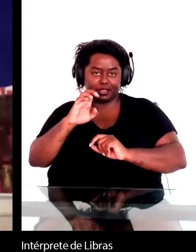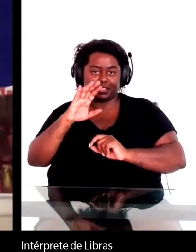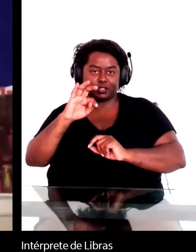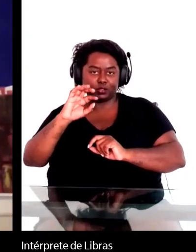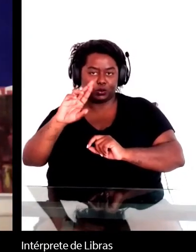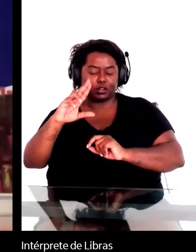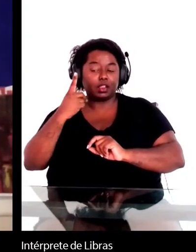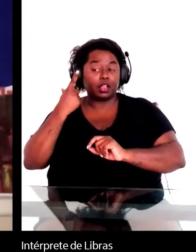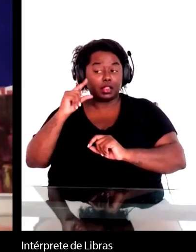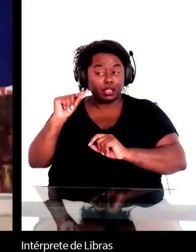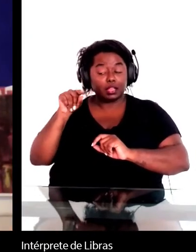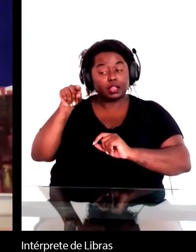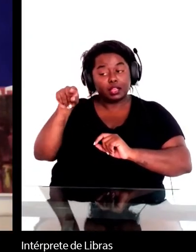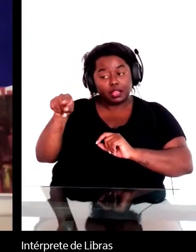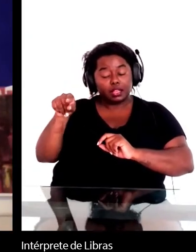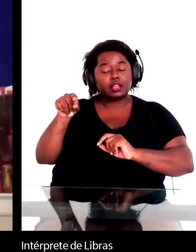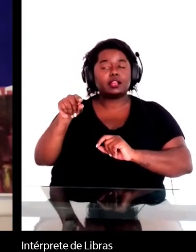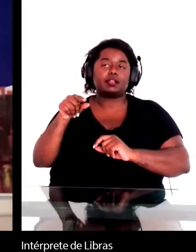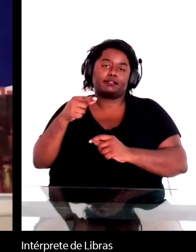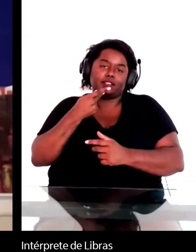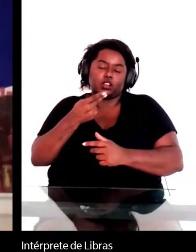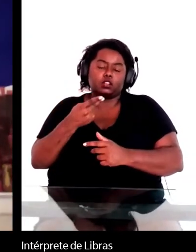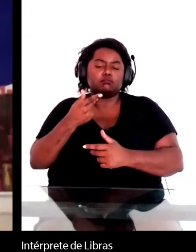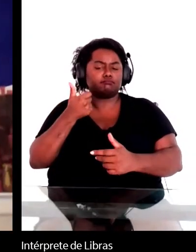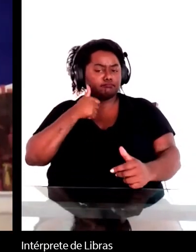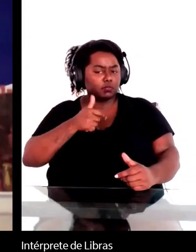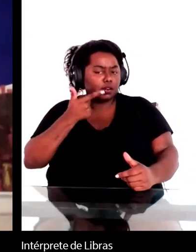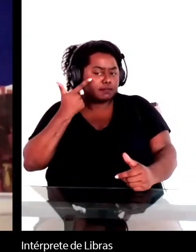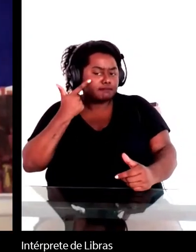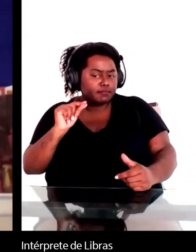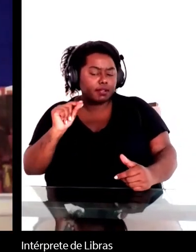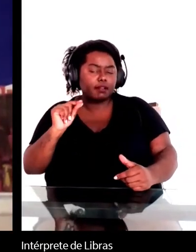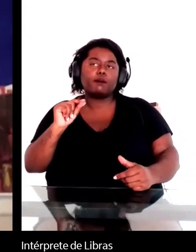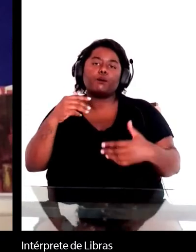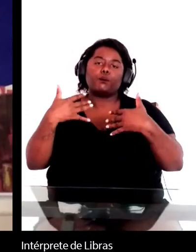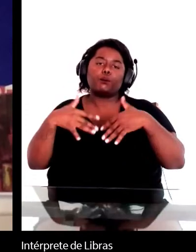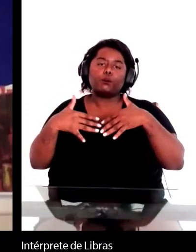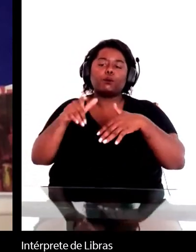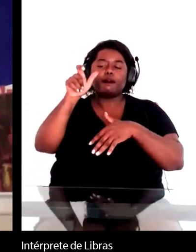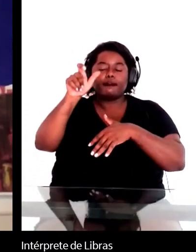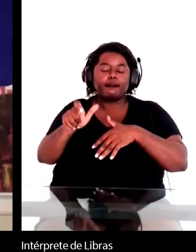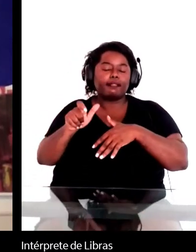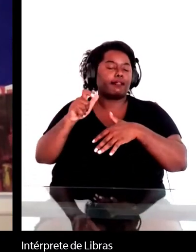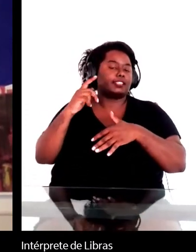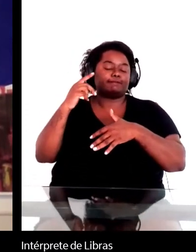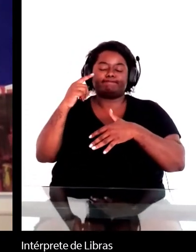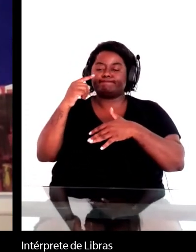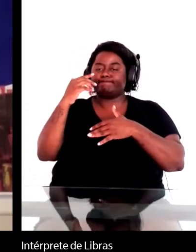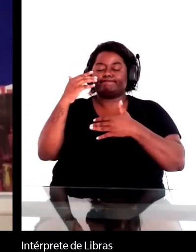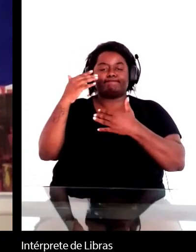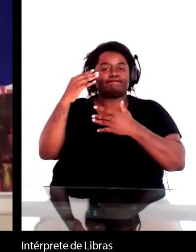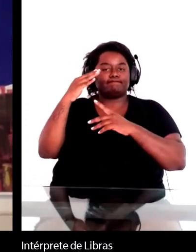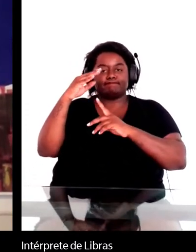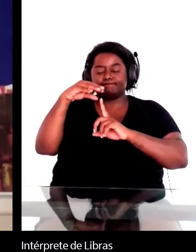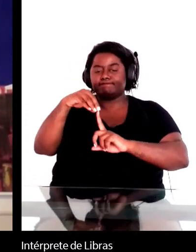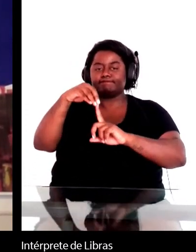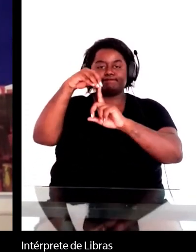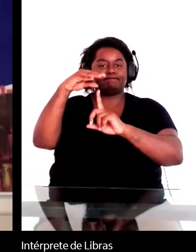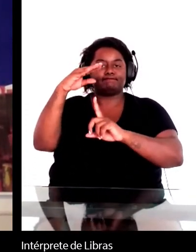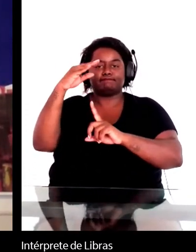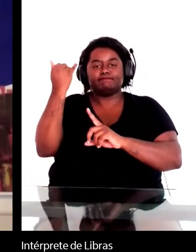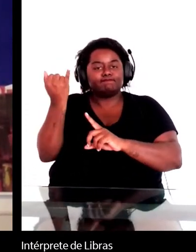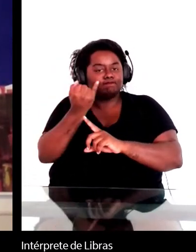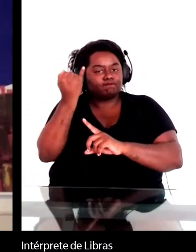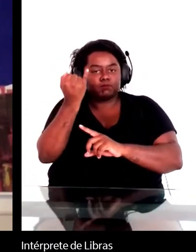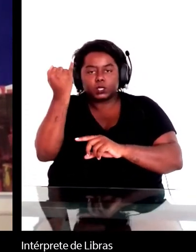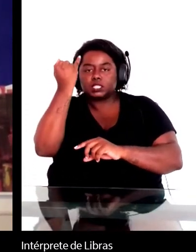a Clarice Lispector agora é uma peça fundamental, muito aceita e até ensinada